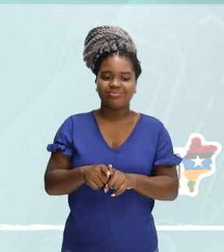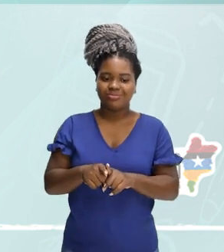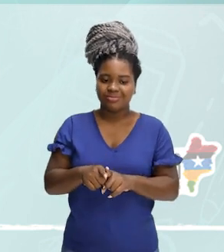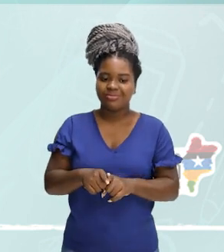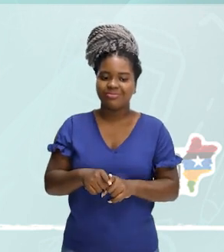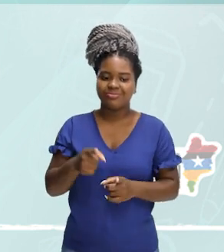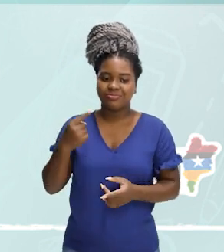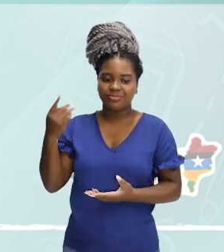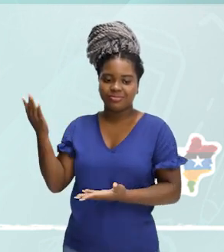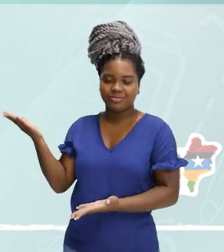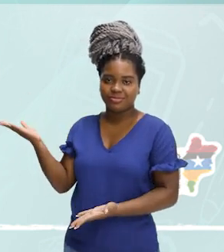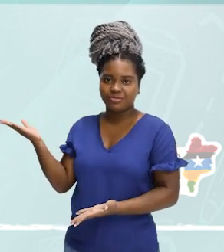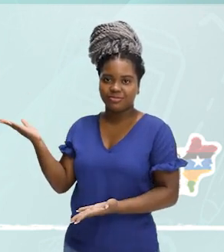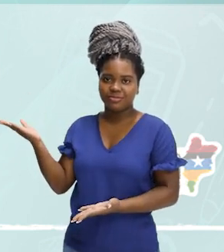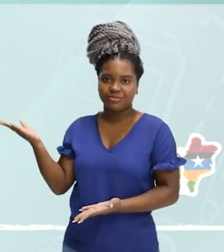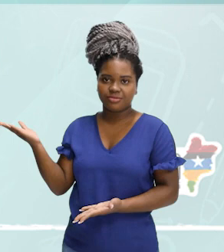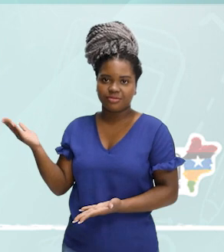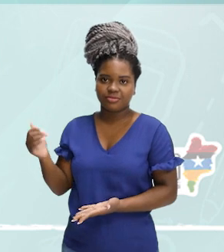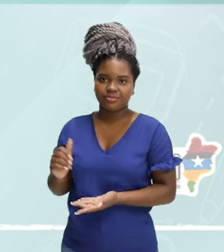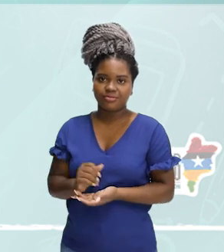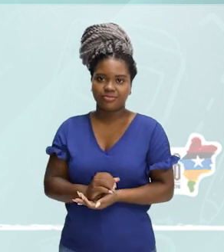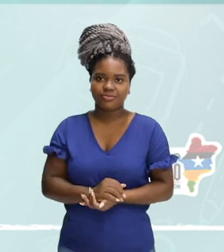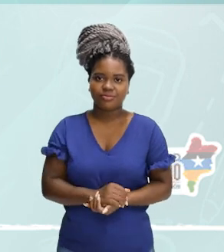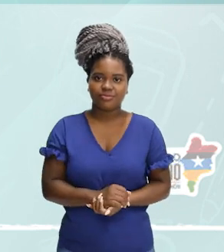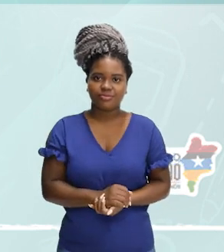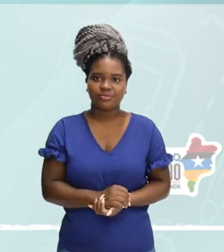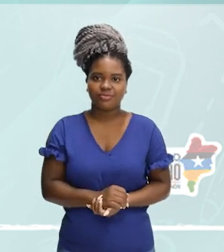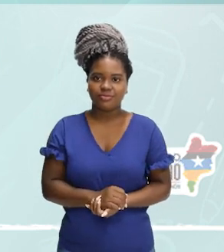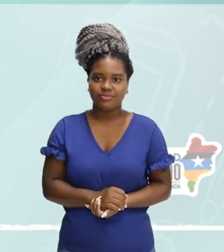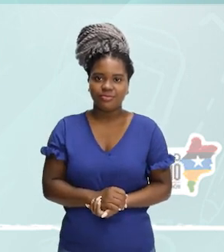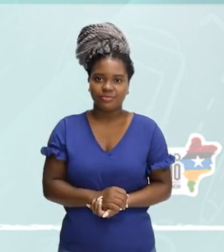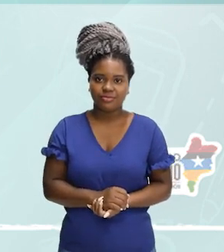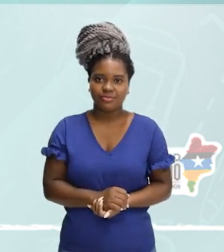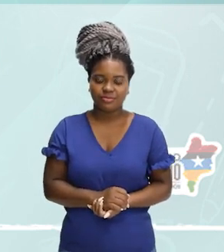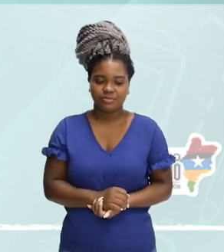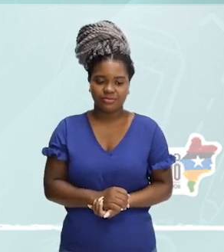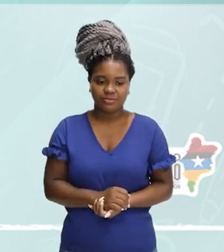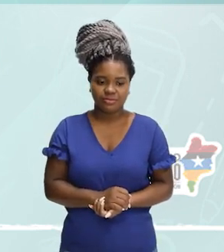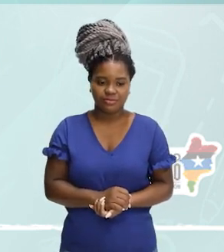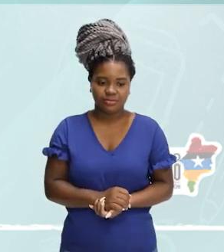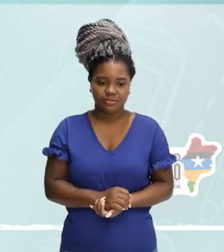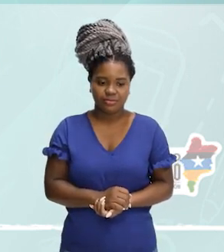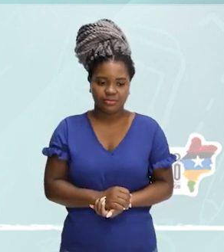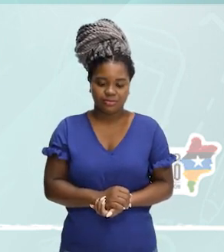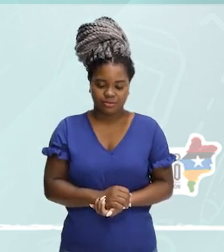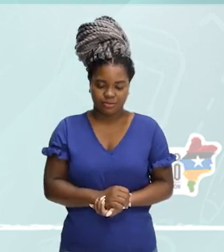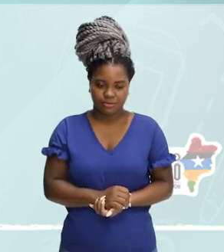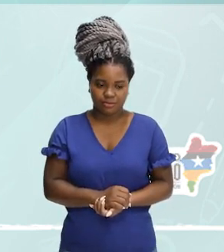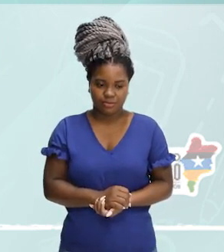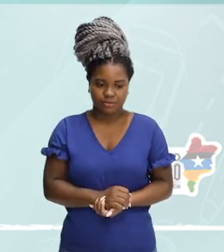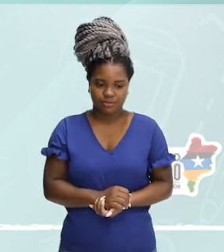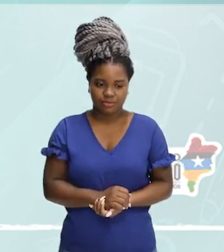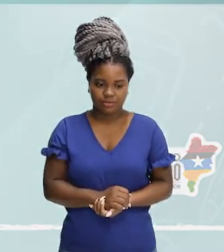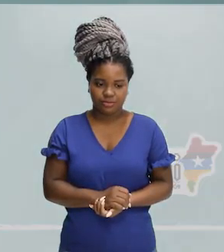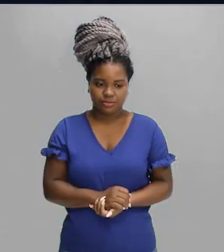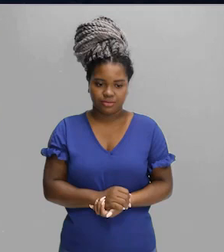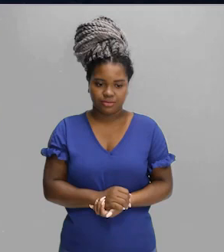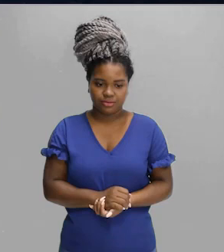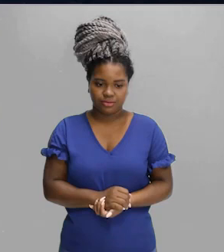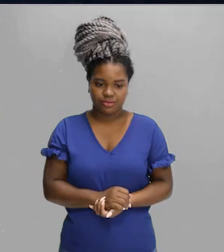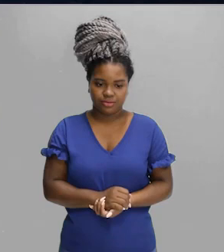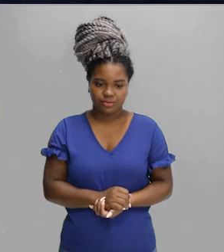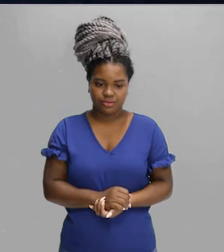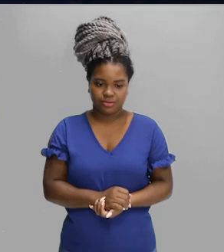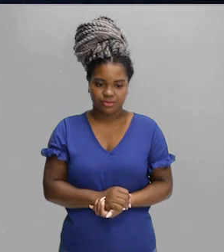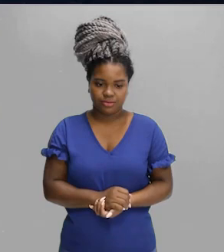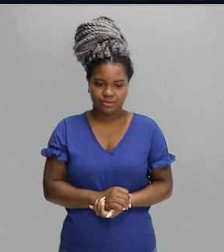Alcoolímetro. Alcoolímetro. Aliento e analisador. São as palavras raízes, bases para cá. Choque.